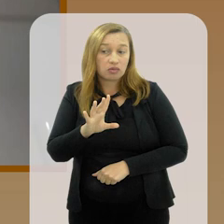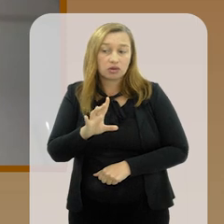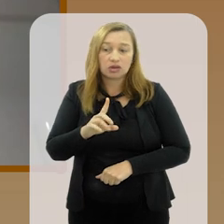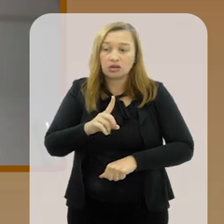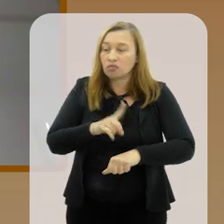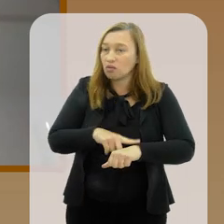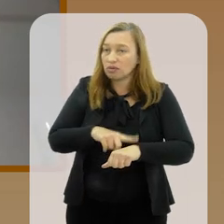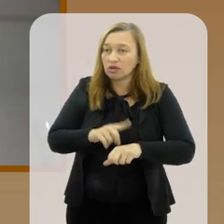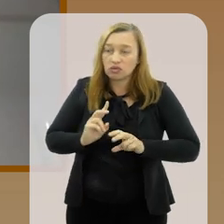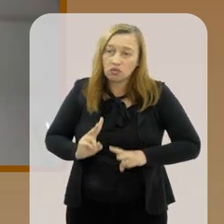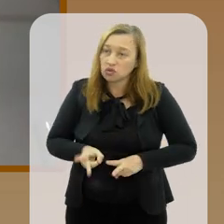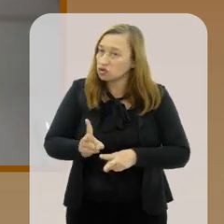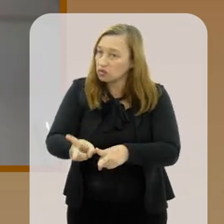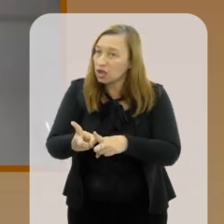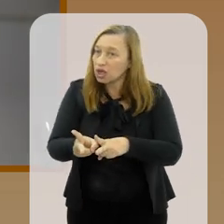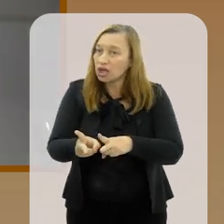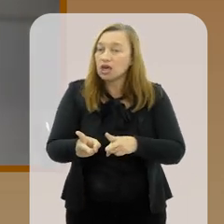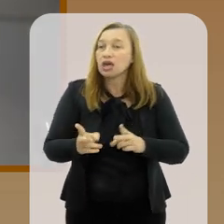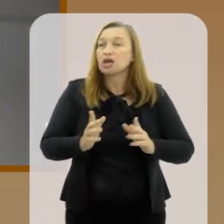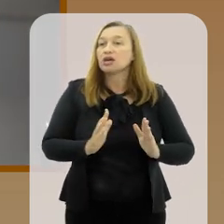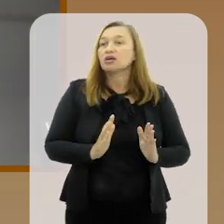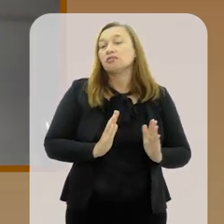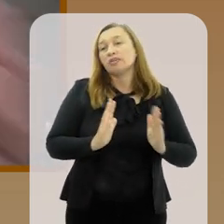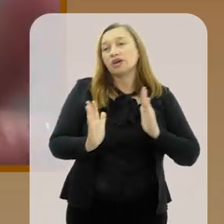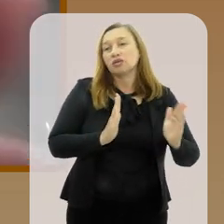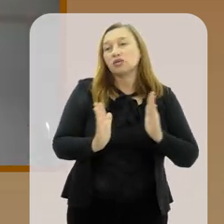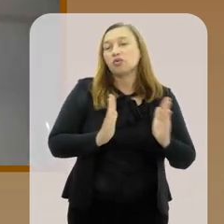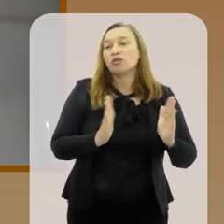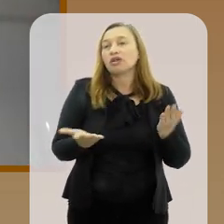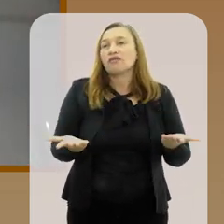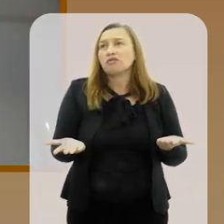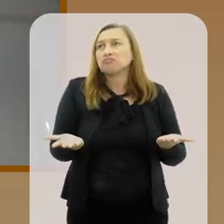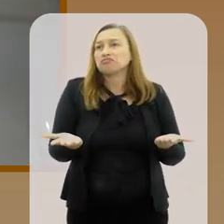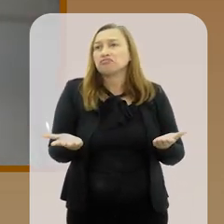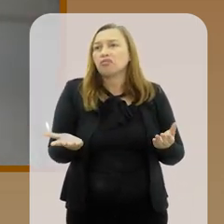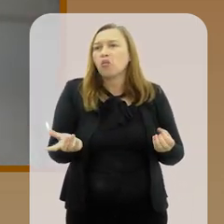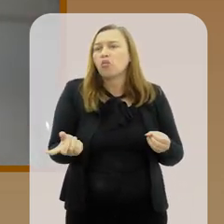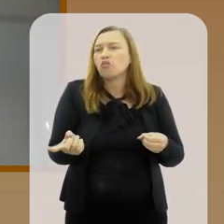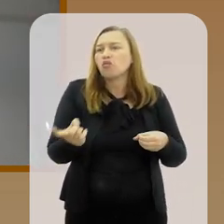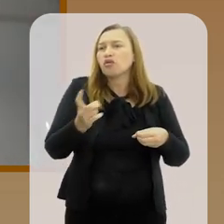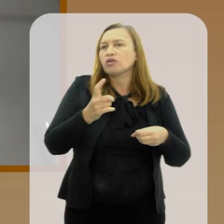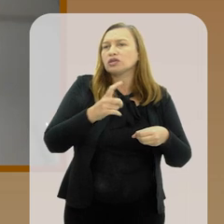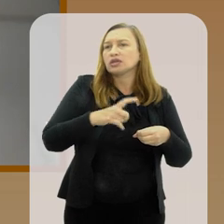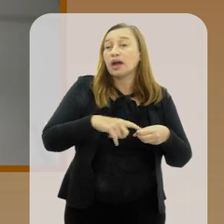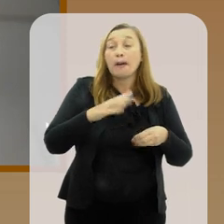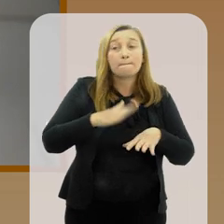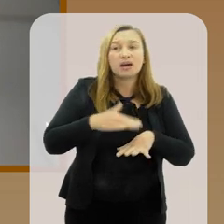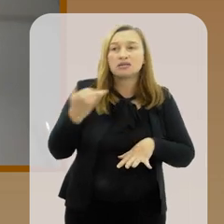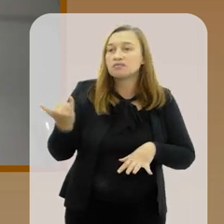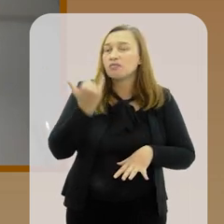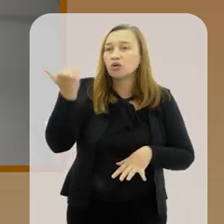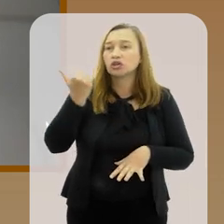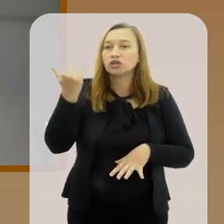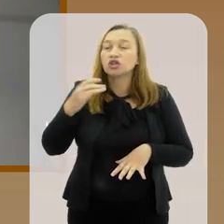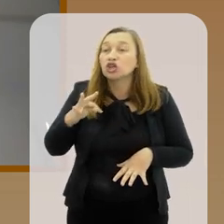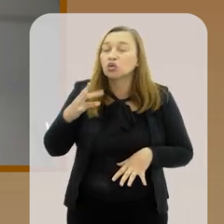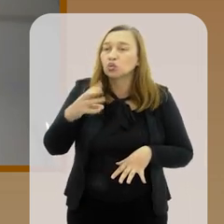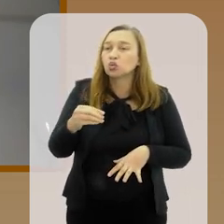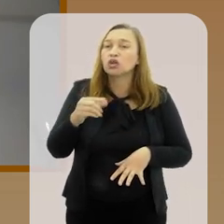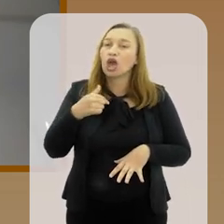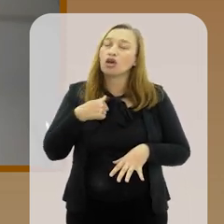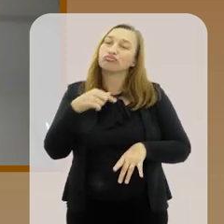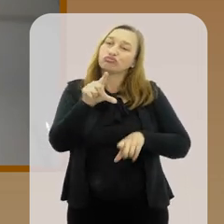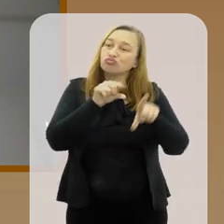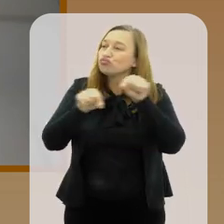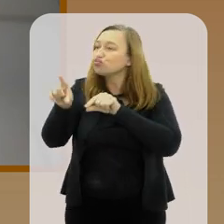França naquele momento. Naquela época eu estava já voltando a... Mais importante do que isso. Eu